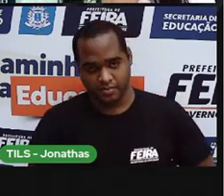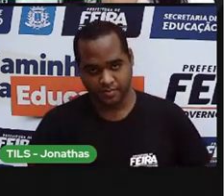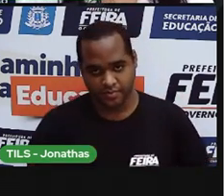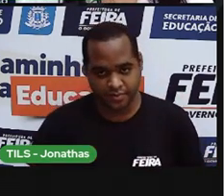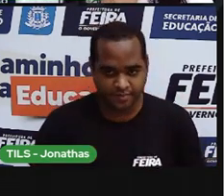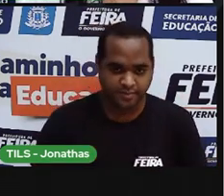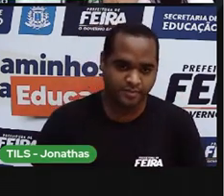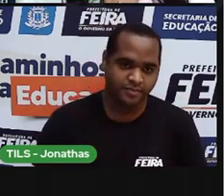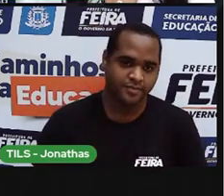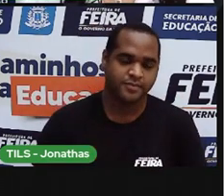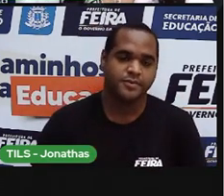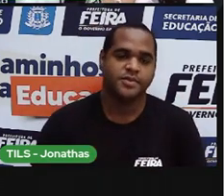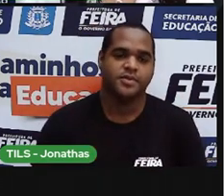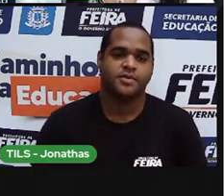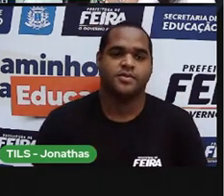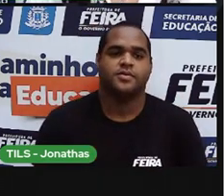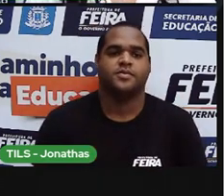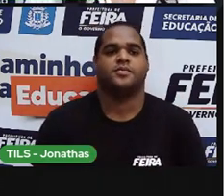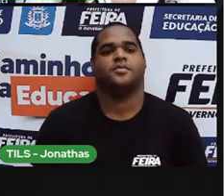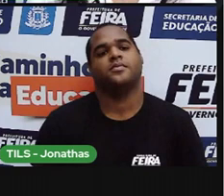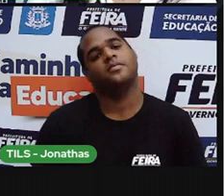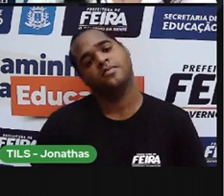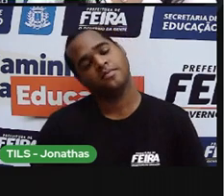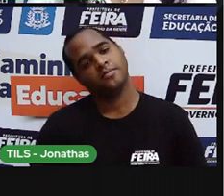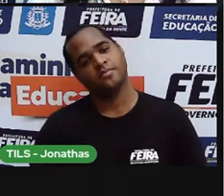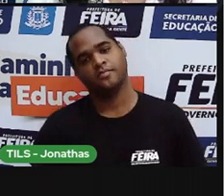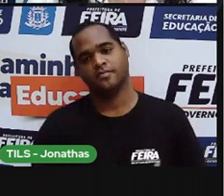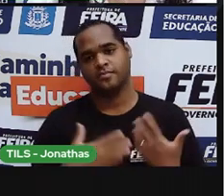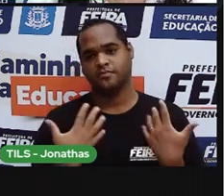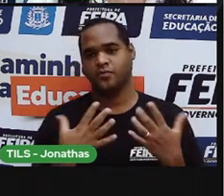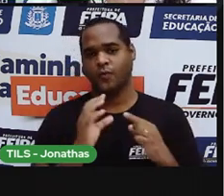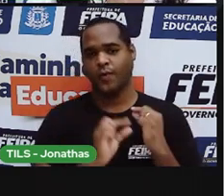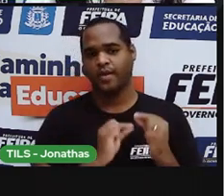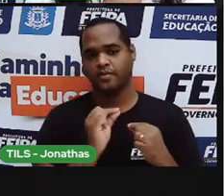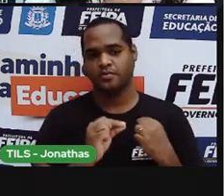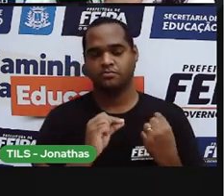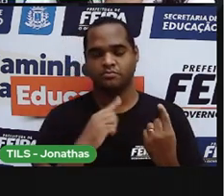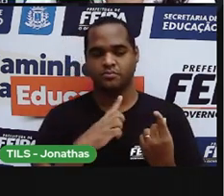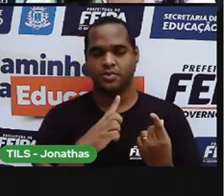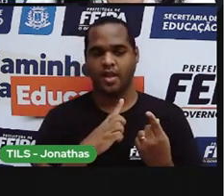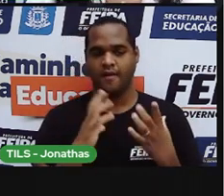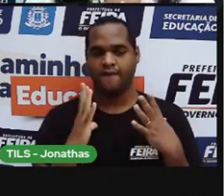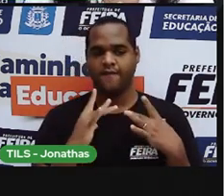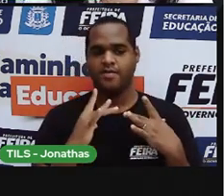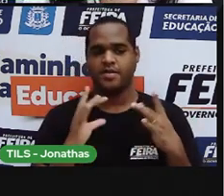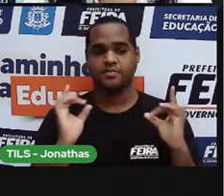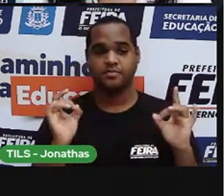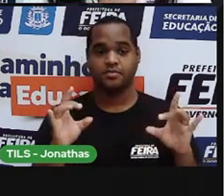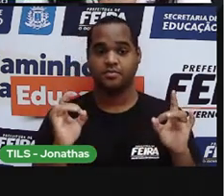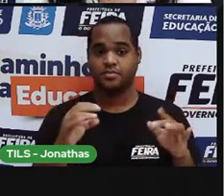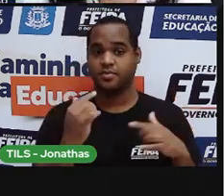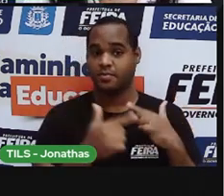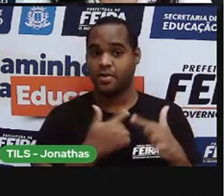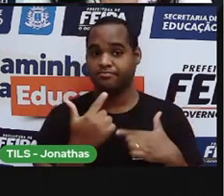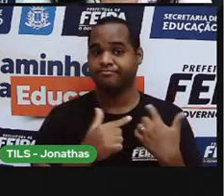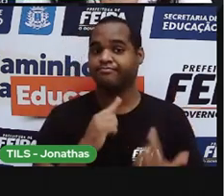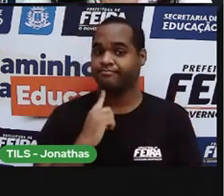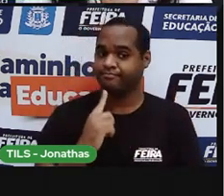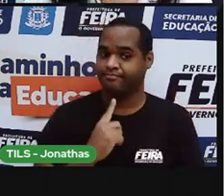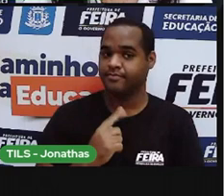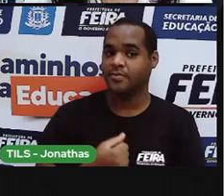Mas, vocês sabiam que existe um feriado especial para os trabalhadores?